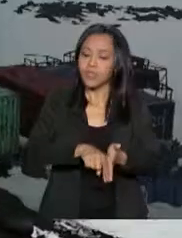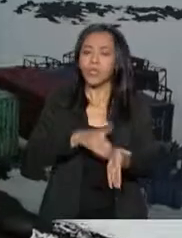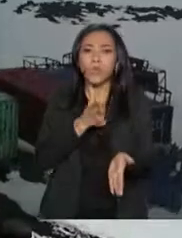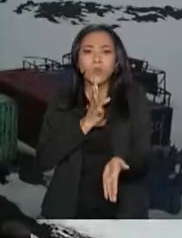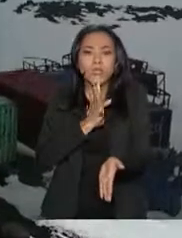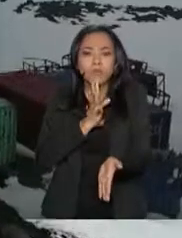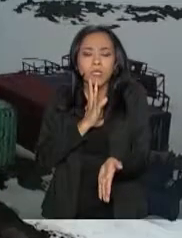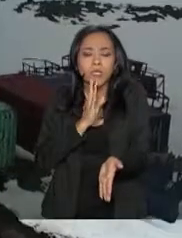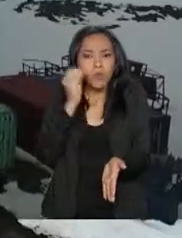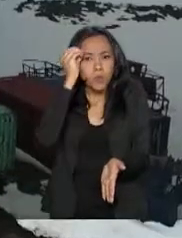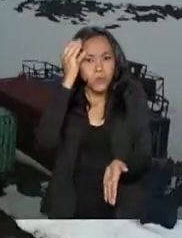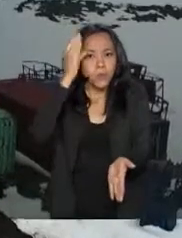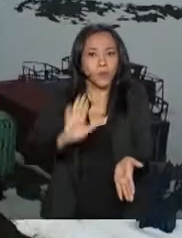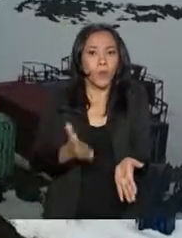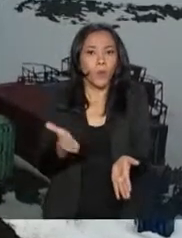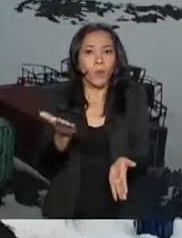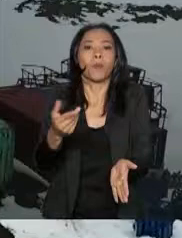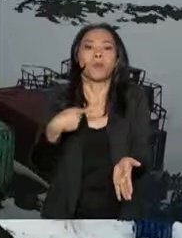e está presente.